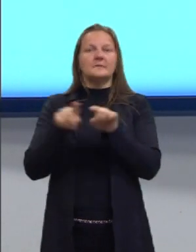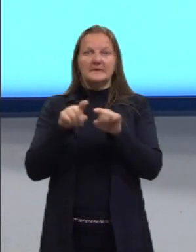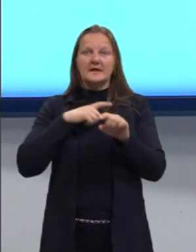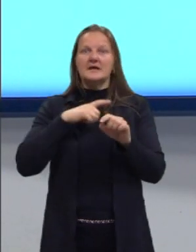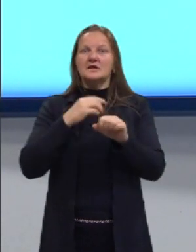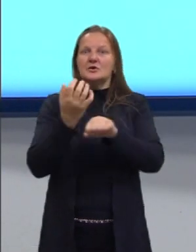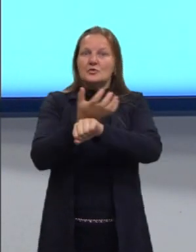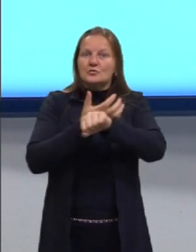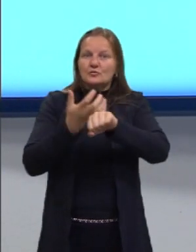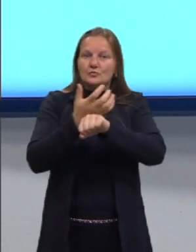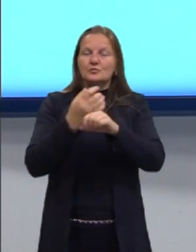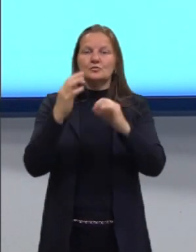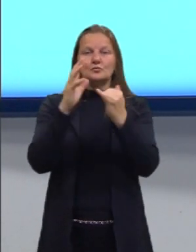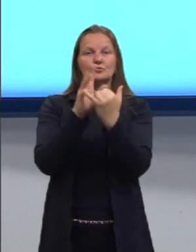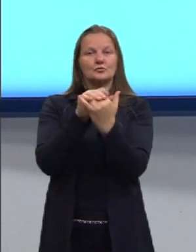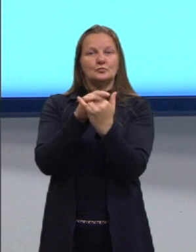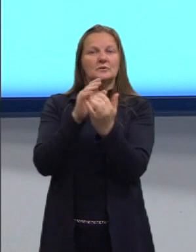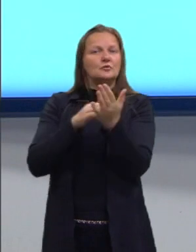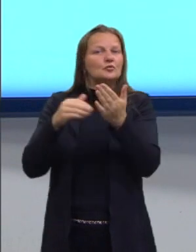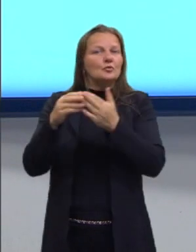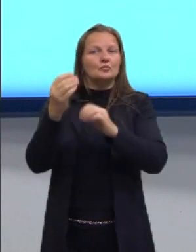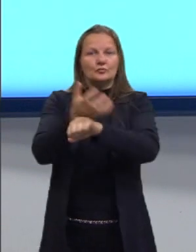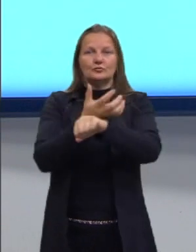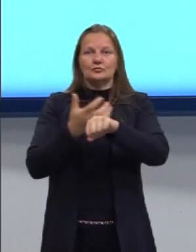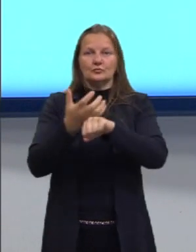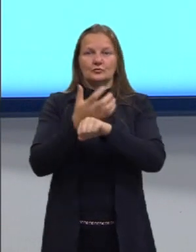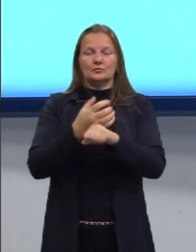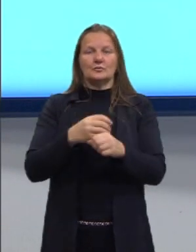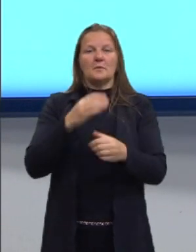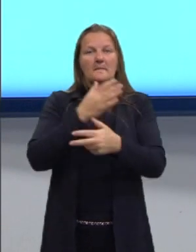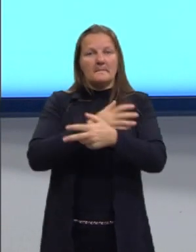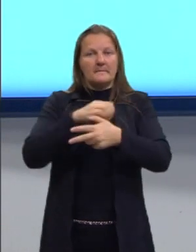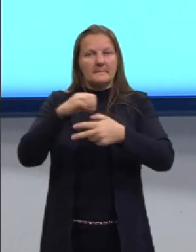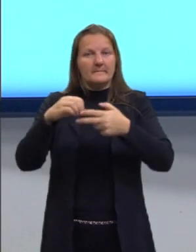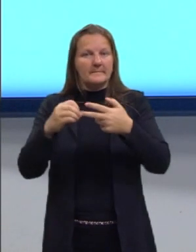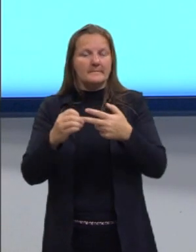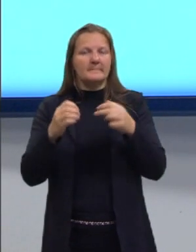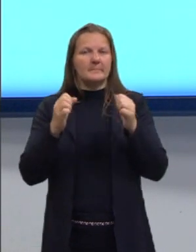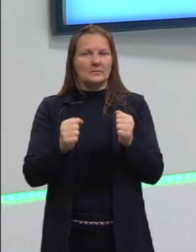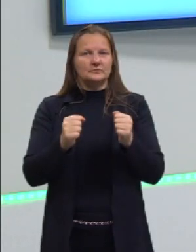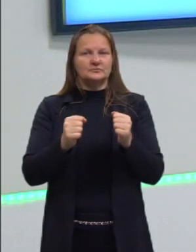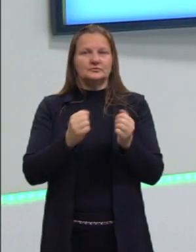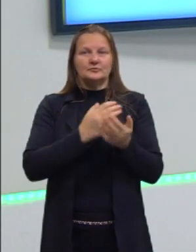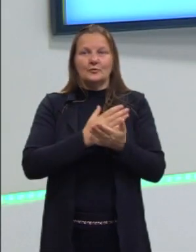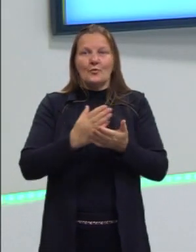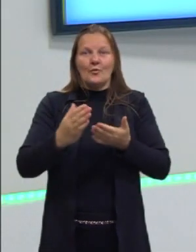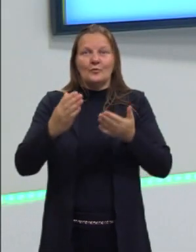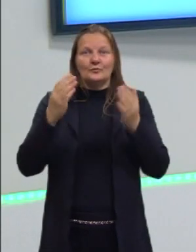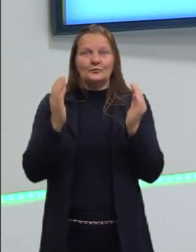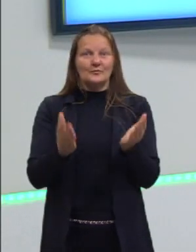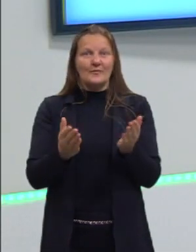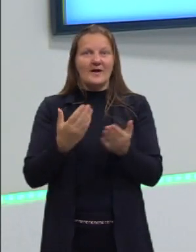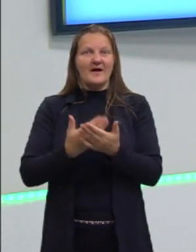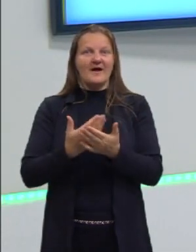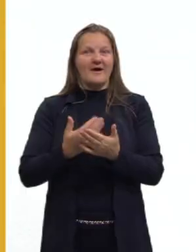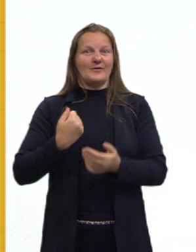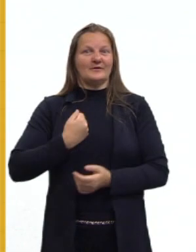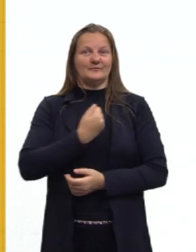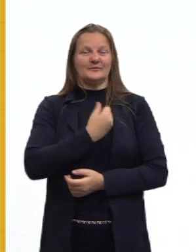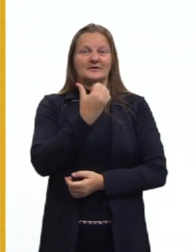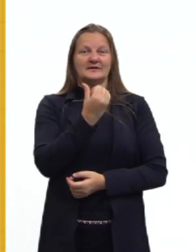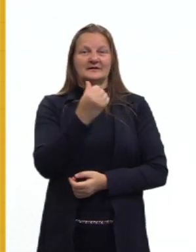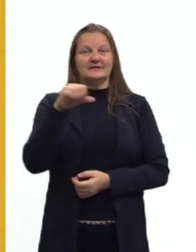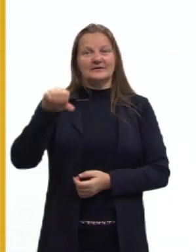as aulas do YouTube de todas as disciplinas do pré-enem. Então, vamos para a nossa aula de hoje. Agora, aula número